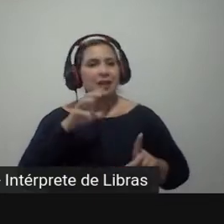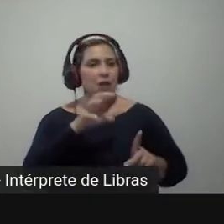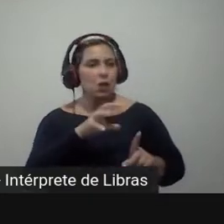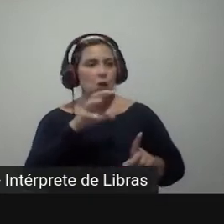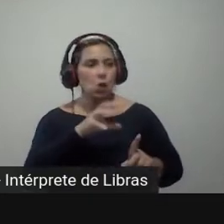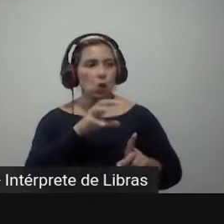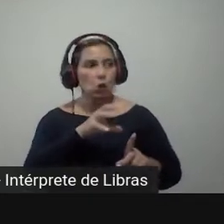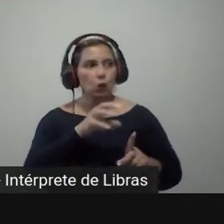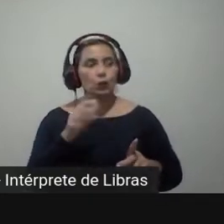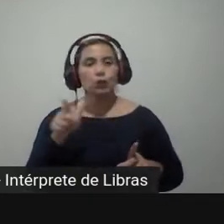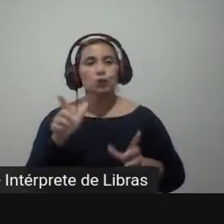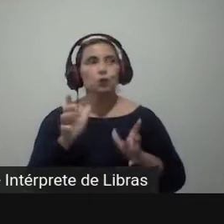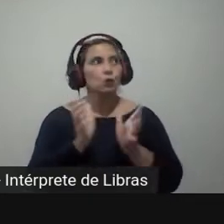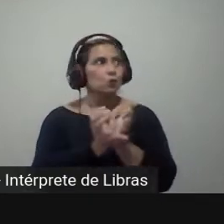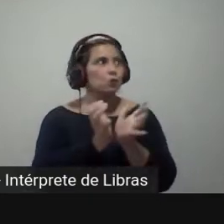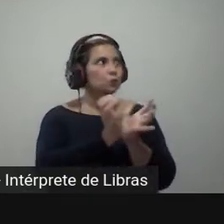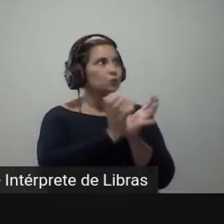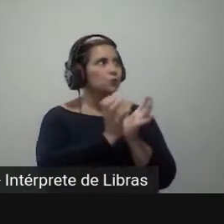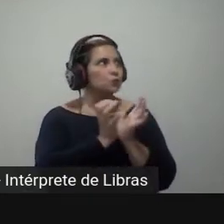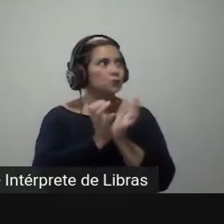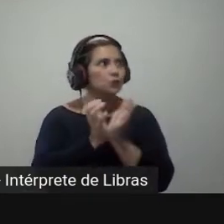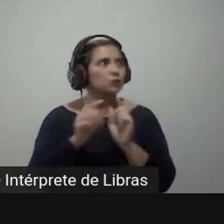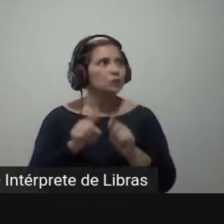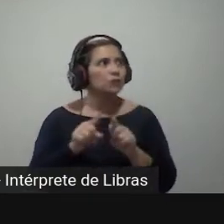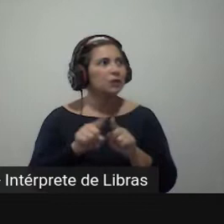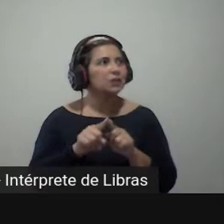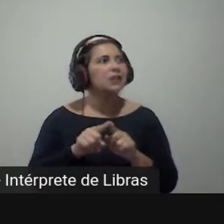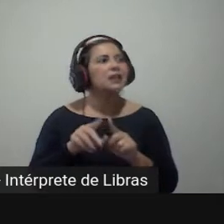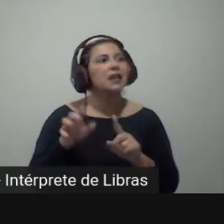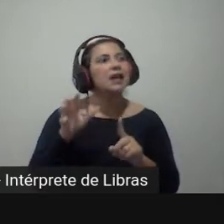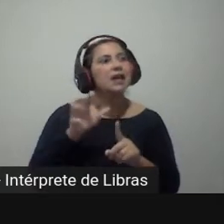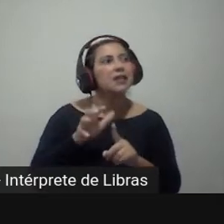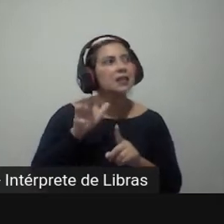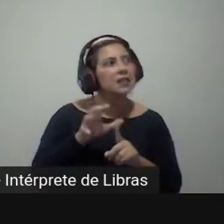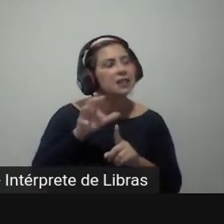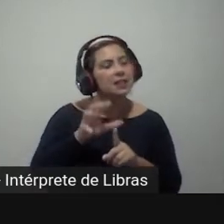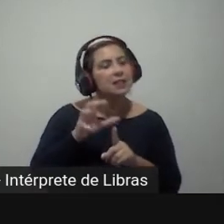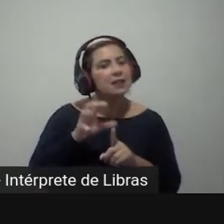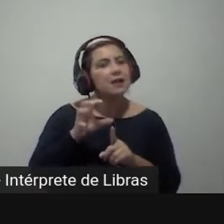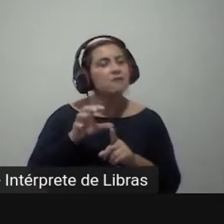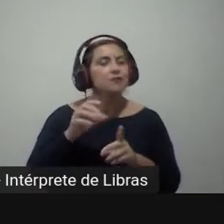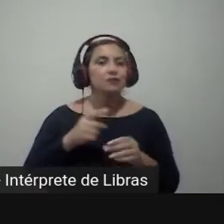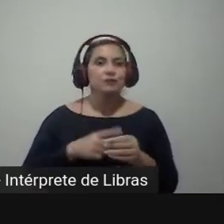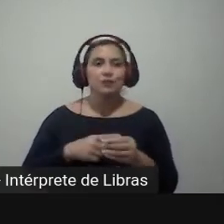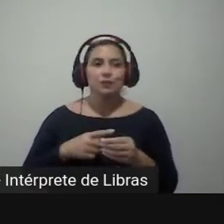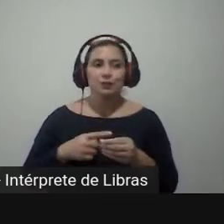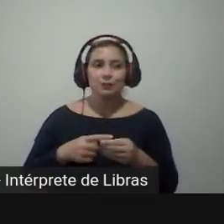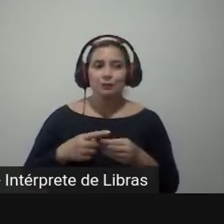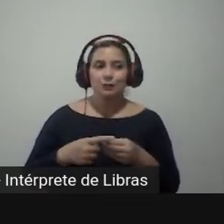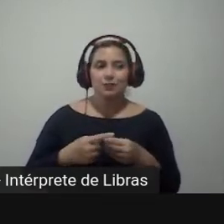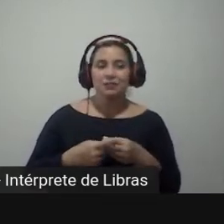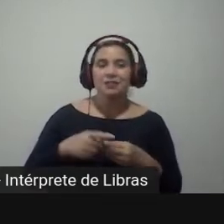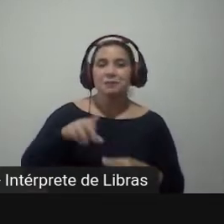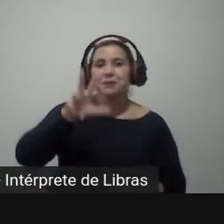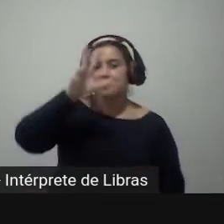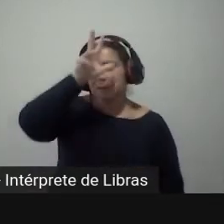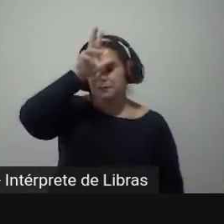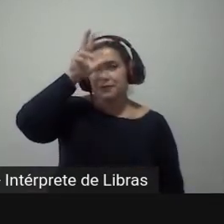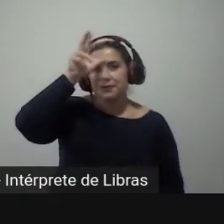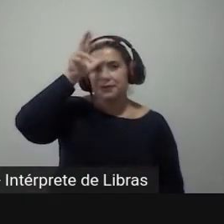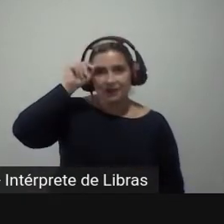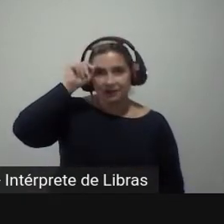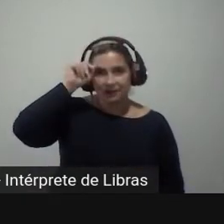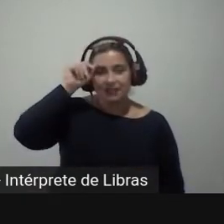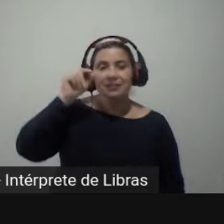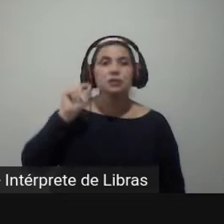camada no efeito coateio, que é a influência também das eleições municipais, das eleições para prefeito. E aí, isso já deixa